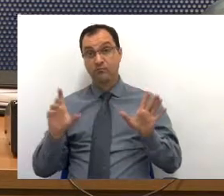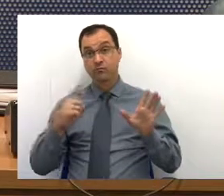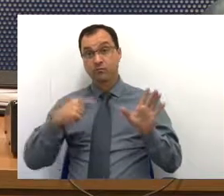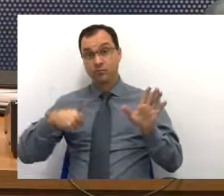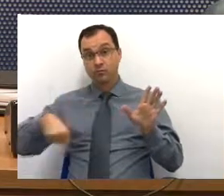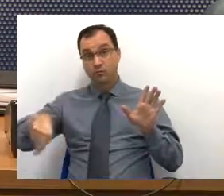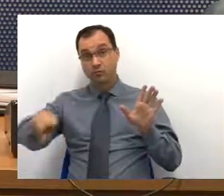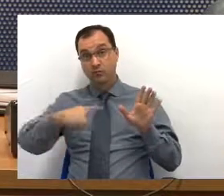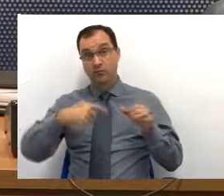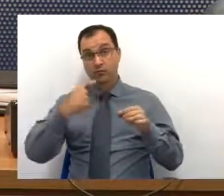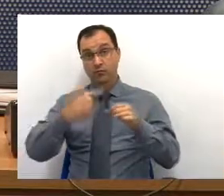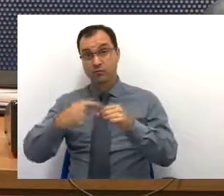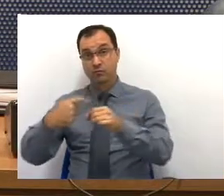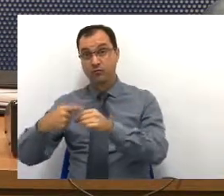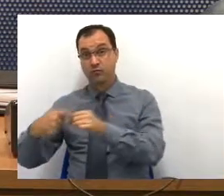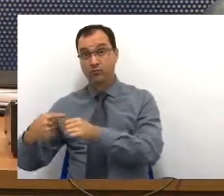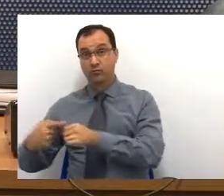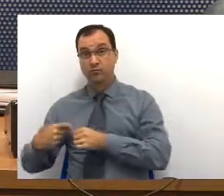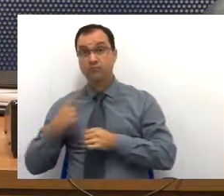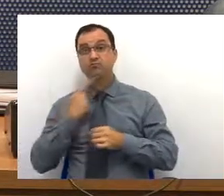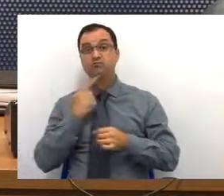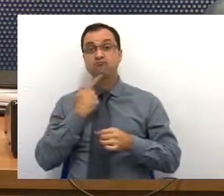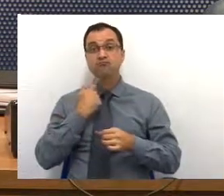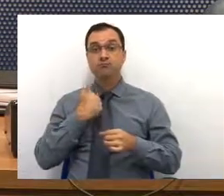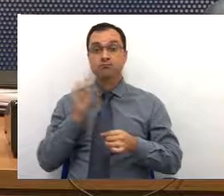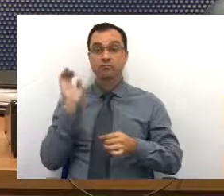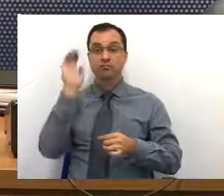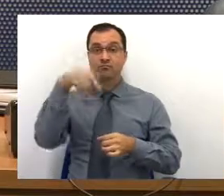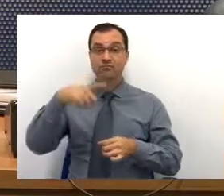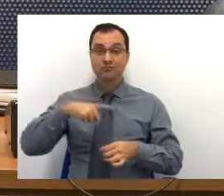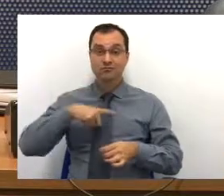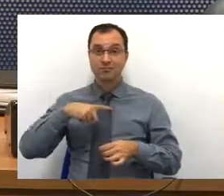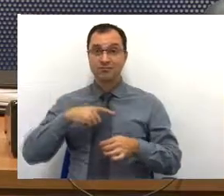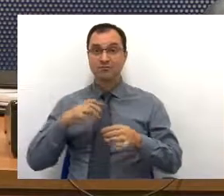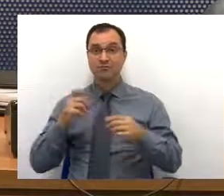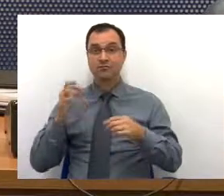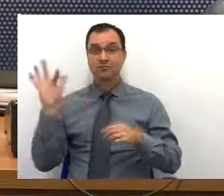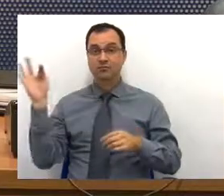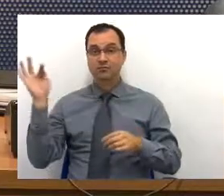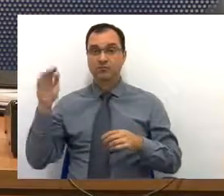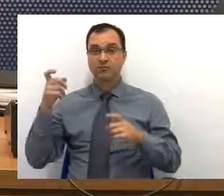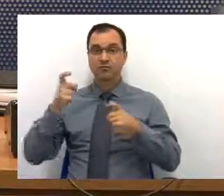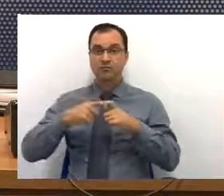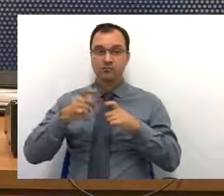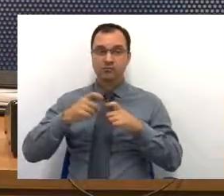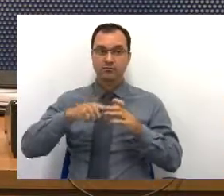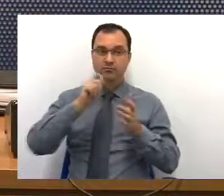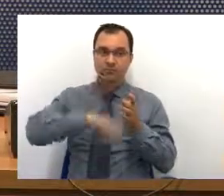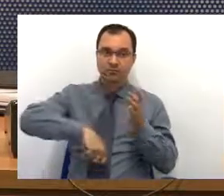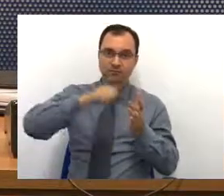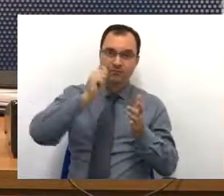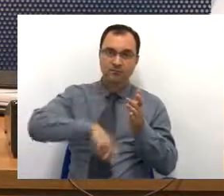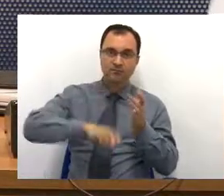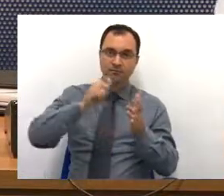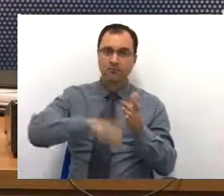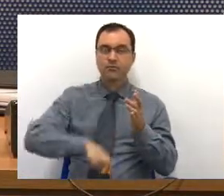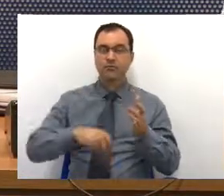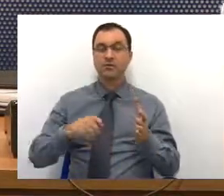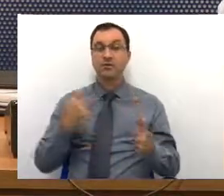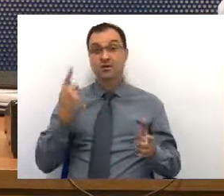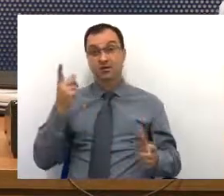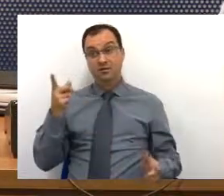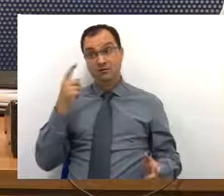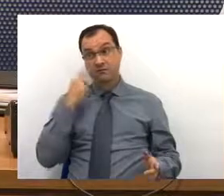municípios que têm interesse em ter uma faculdade de medicina, se inscreverem. Ele vai